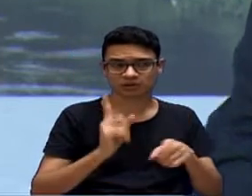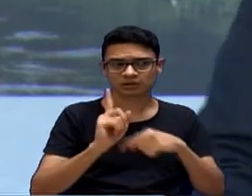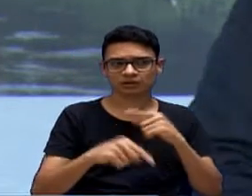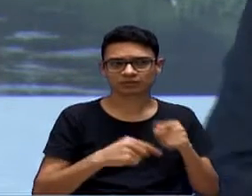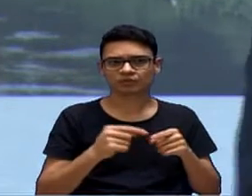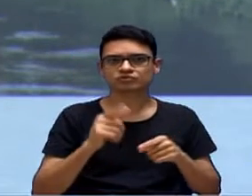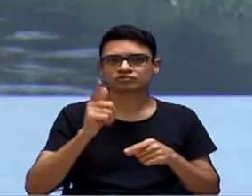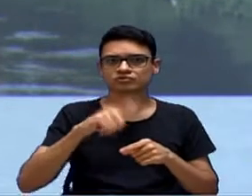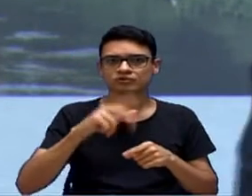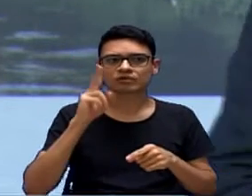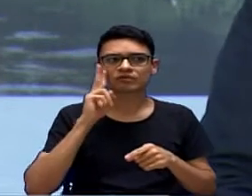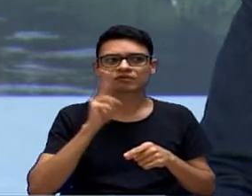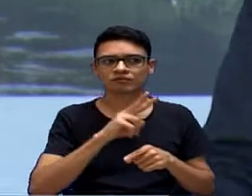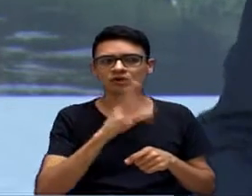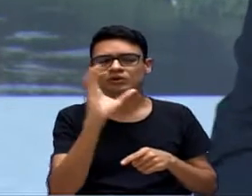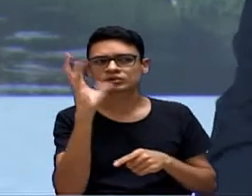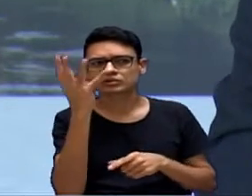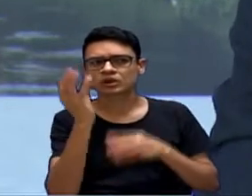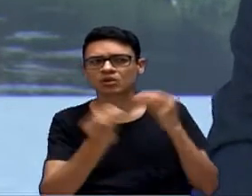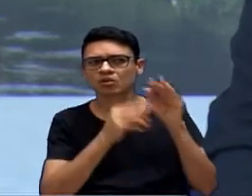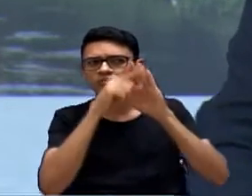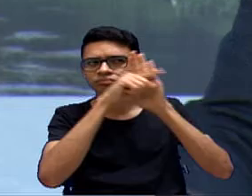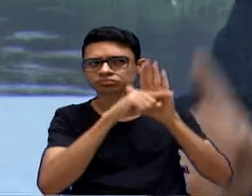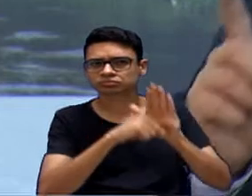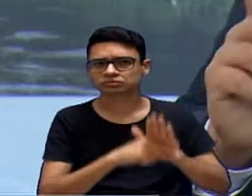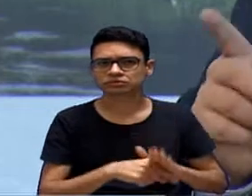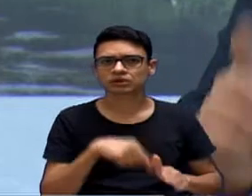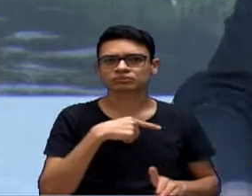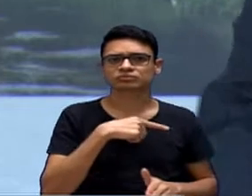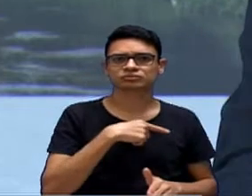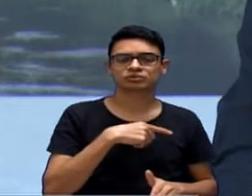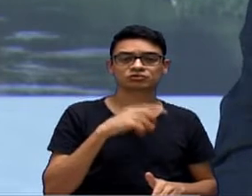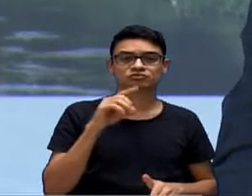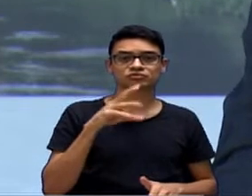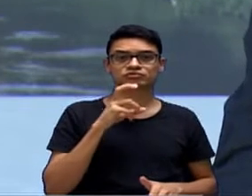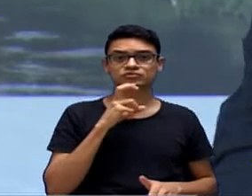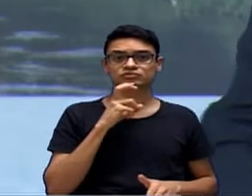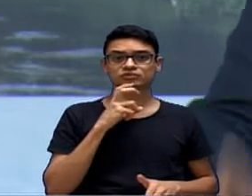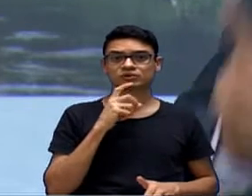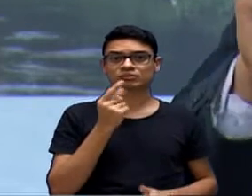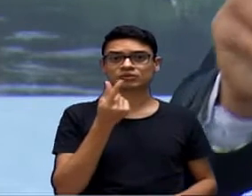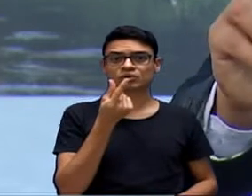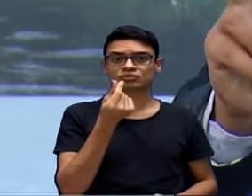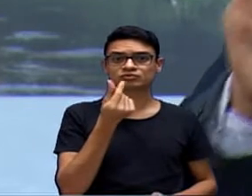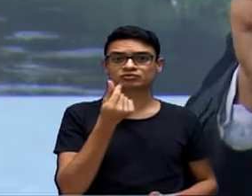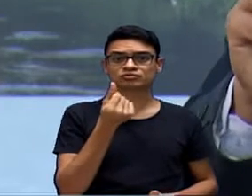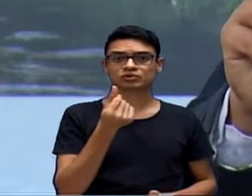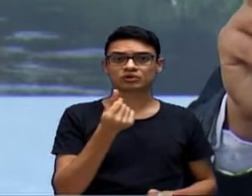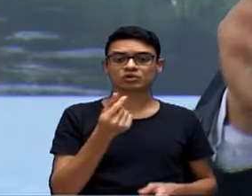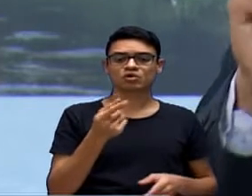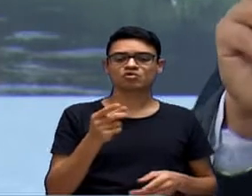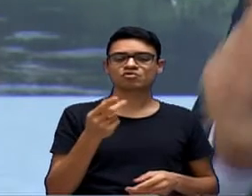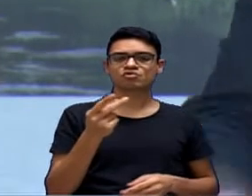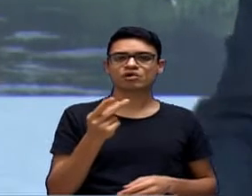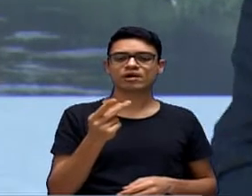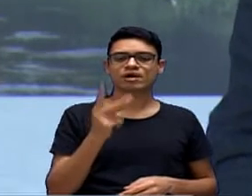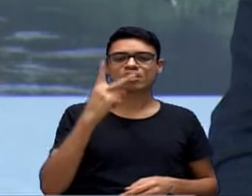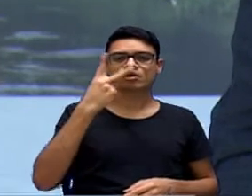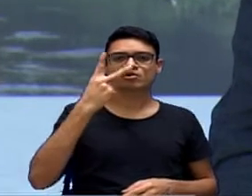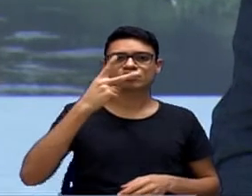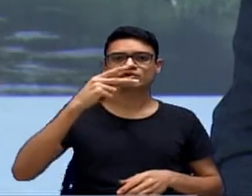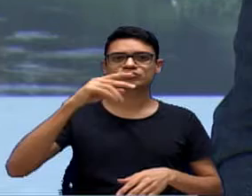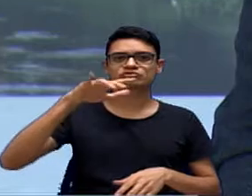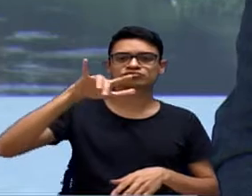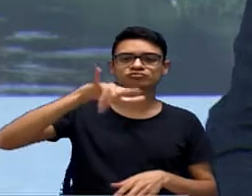Sorocaba, mas várias cidades aqui da região e olha só, esse valor vai ser para a aquisição de dois drones, veja bem, eles não possuíam